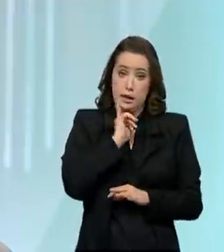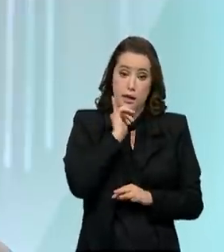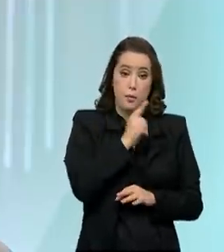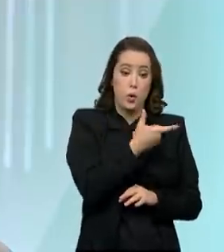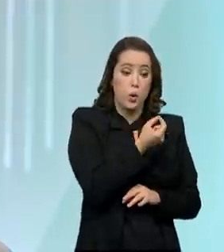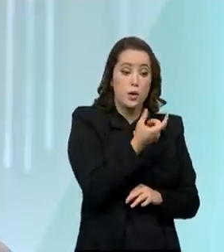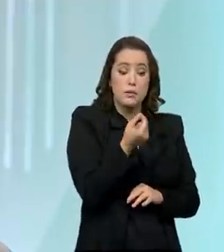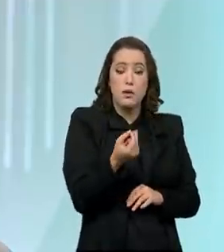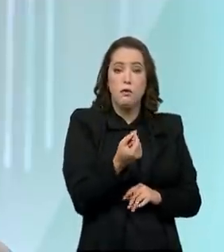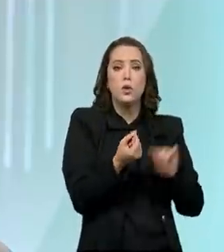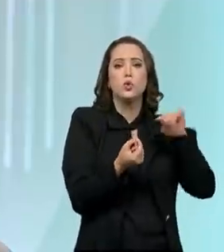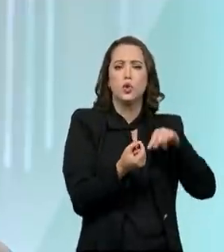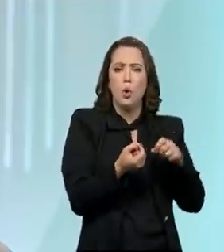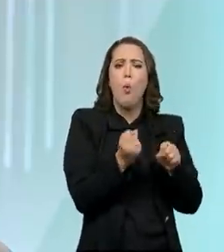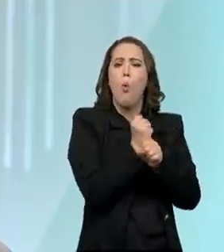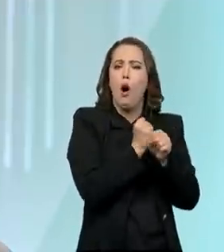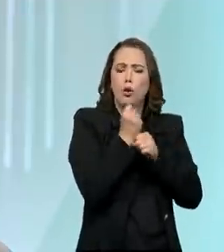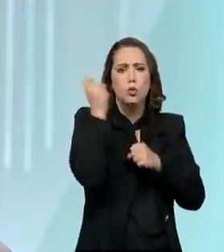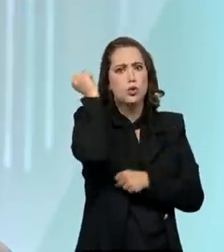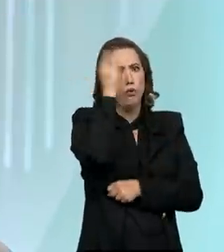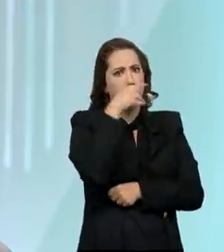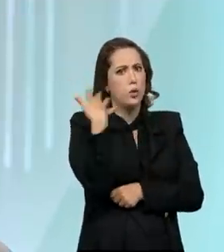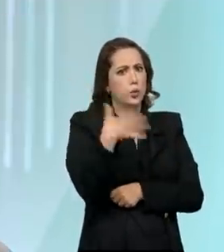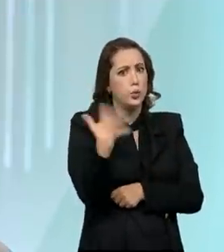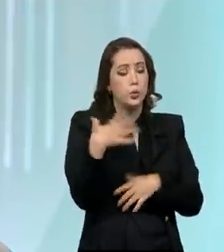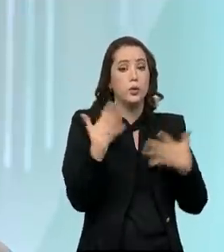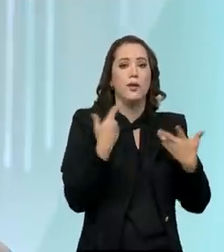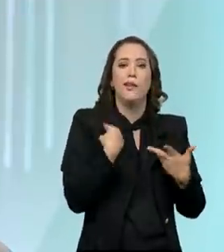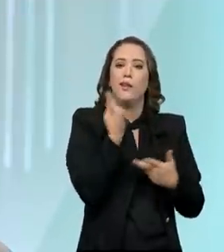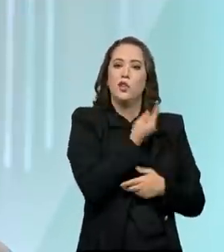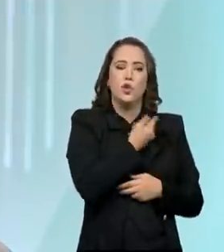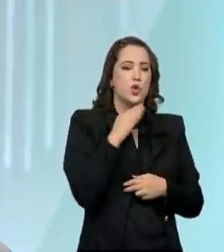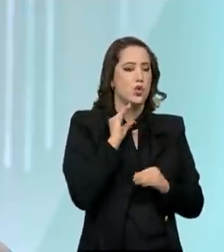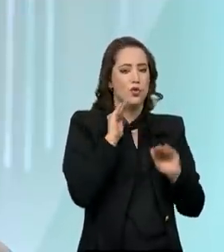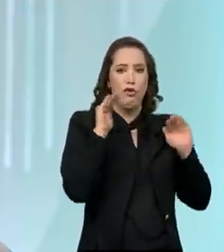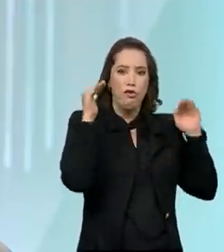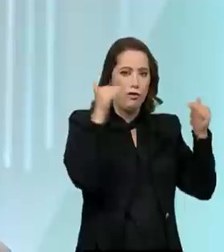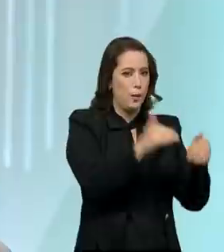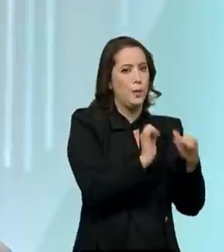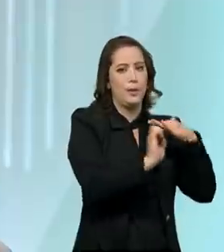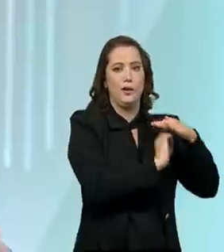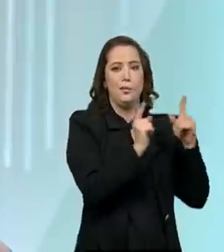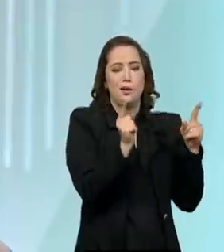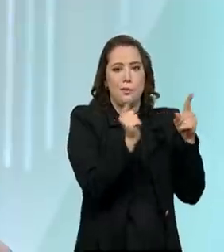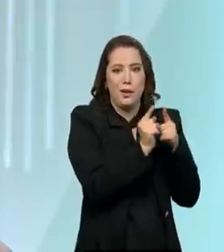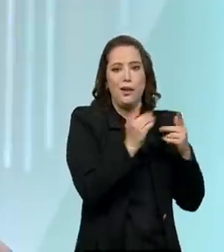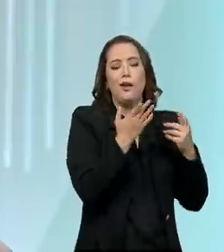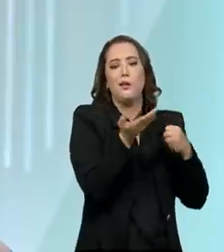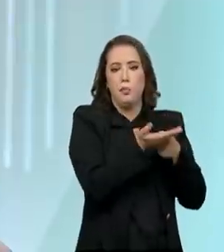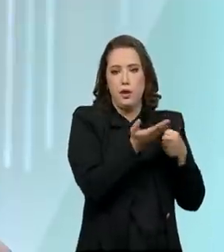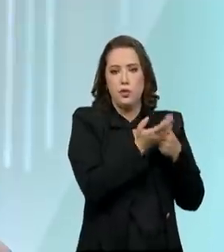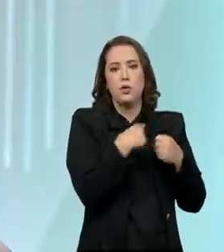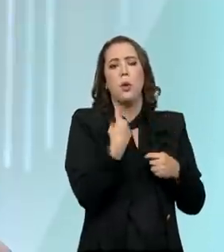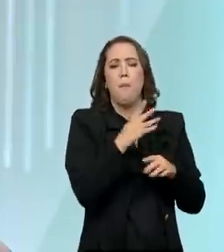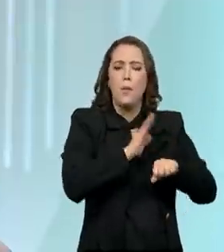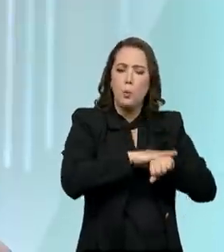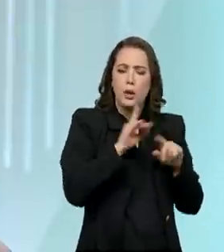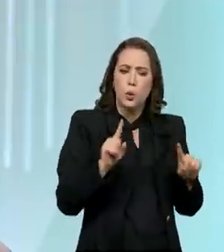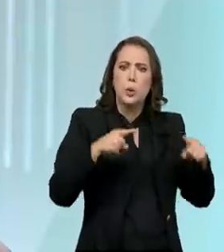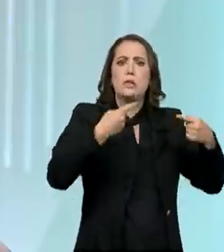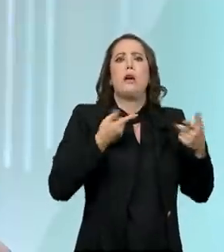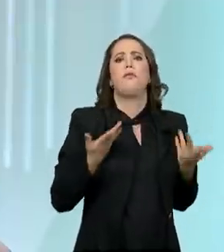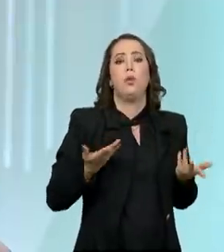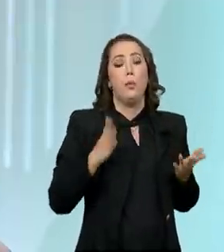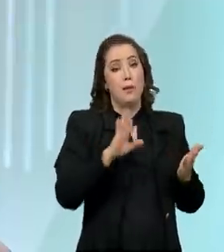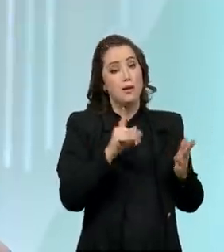história que o banco mais atingiu o micro, pequeno e médio empresário, de longe. Então, é um momento desafiador, mas que gera oportunidade.